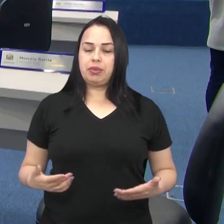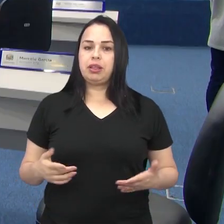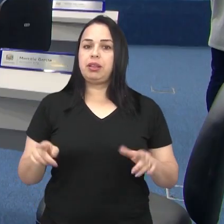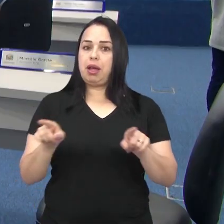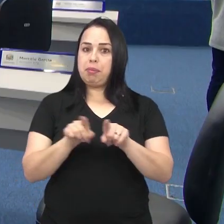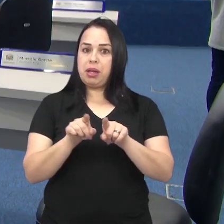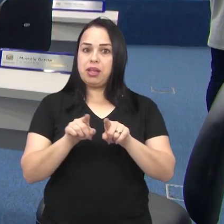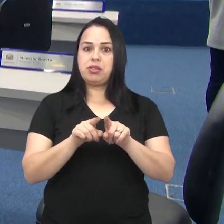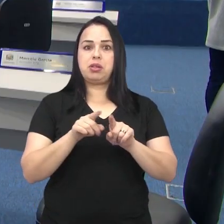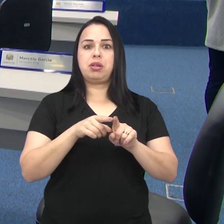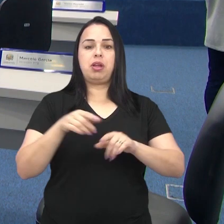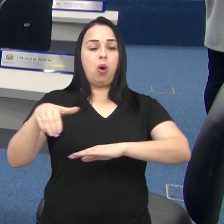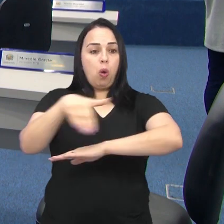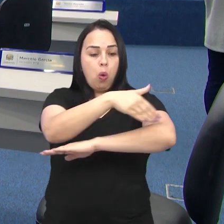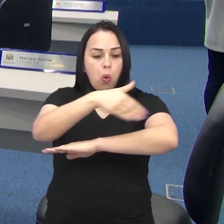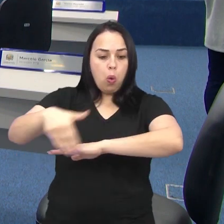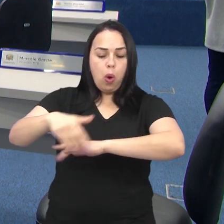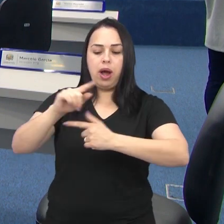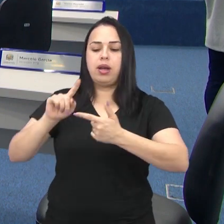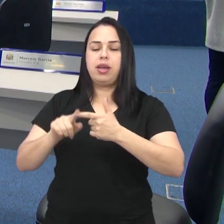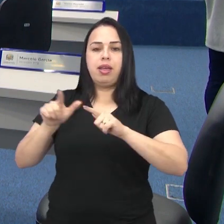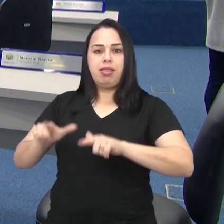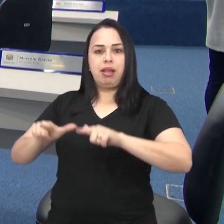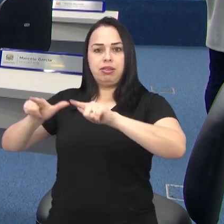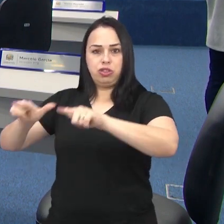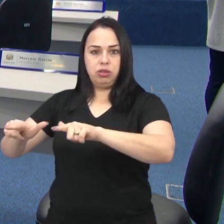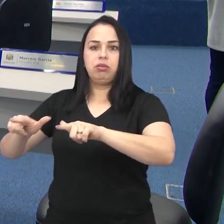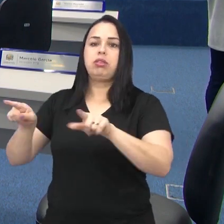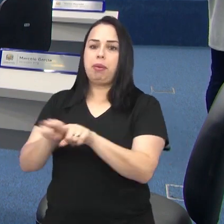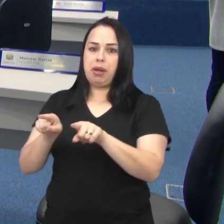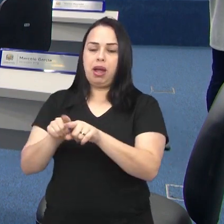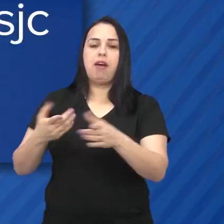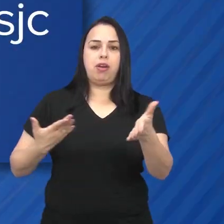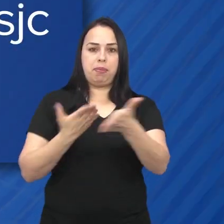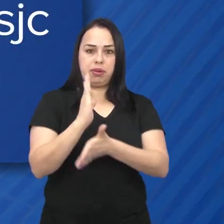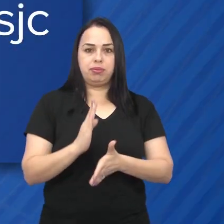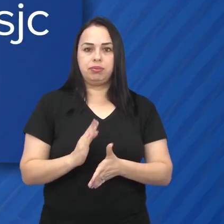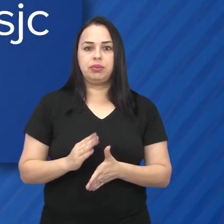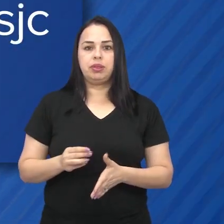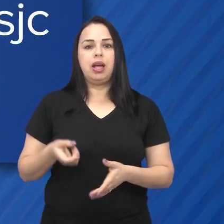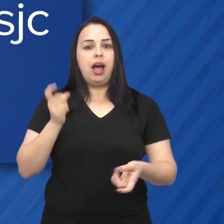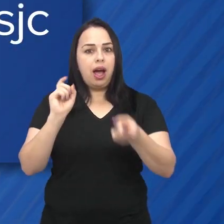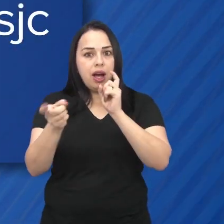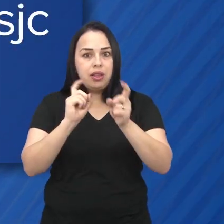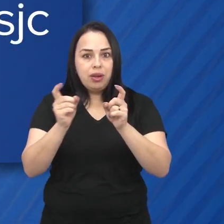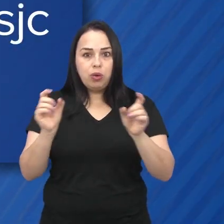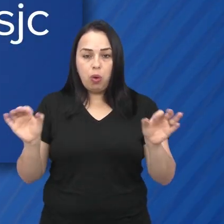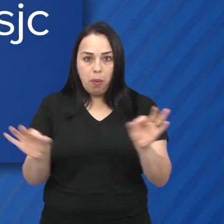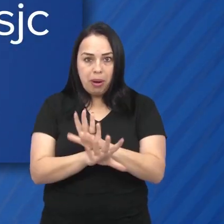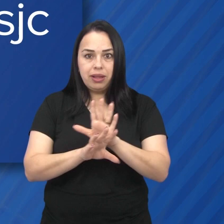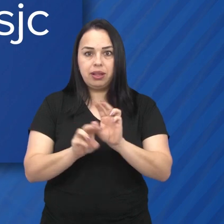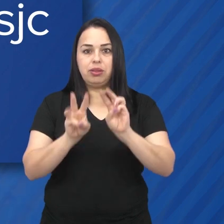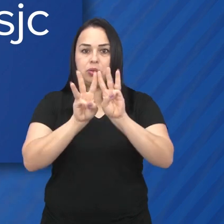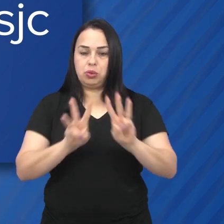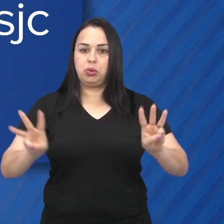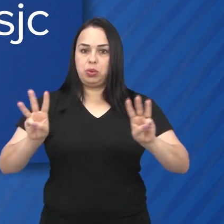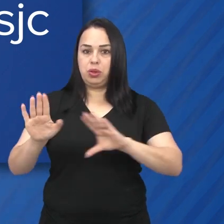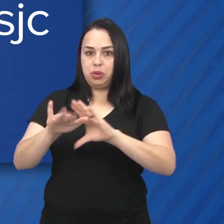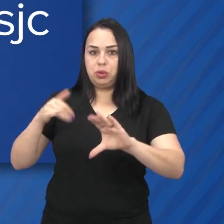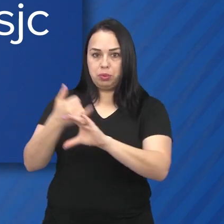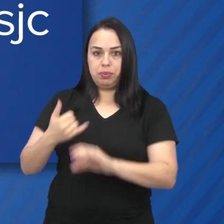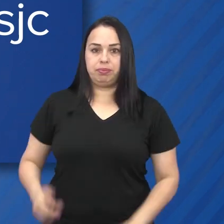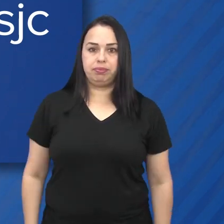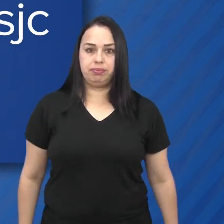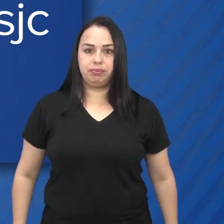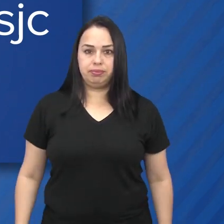aprovadas também nomeações de ruas e concessão de honrarias. A sessão na íntegra você confere no nosso canal